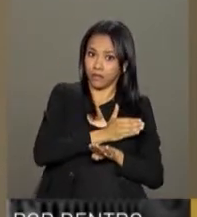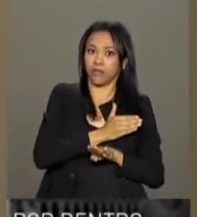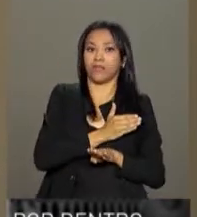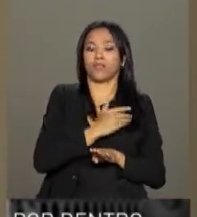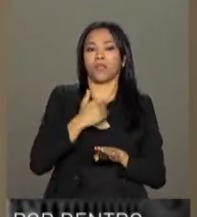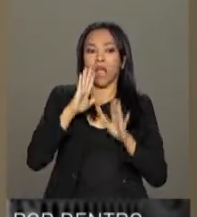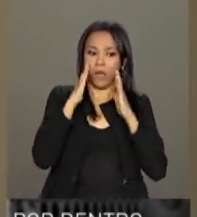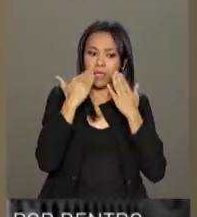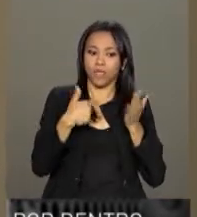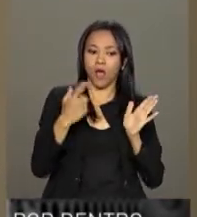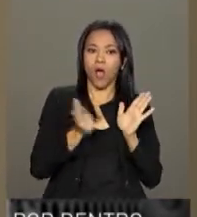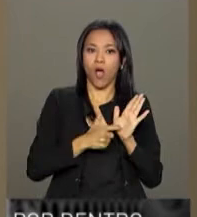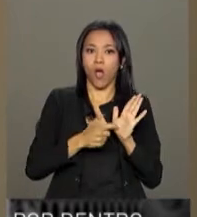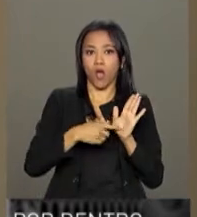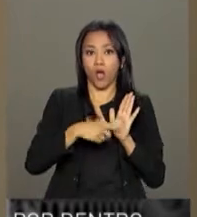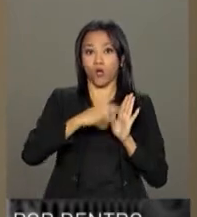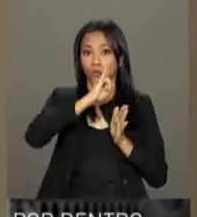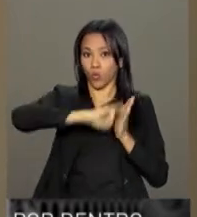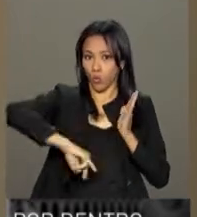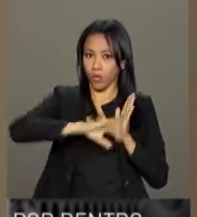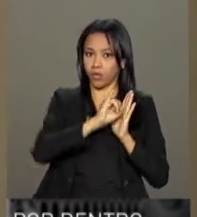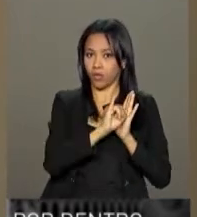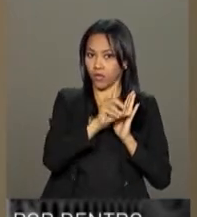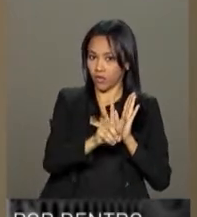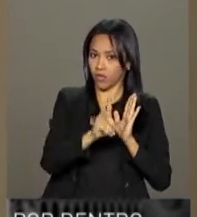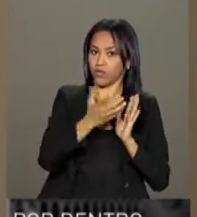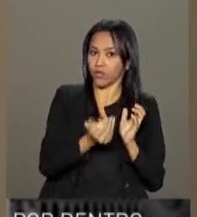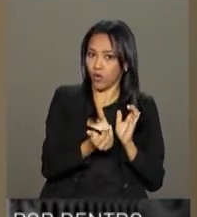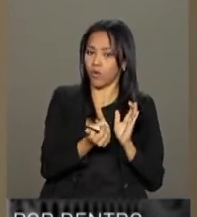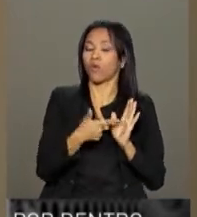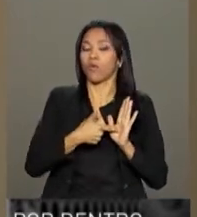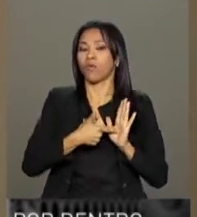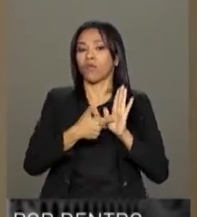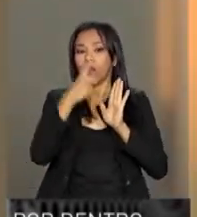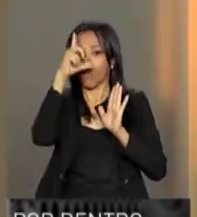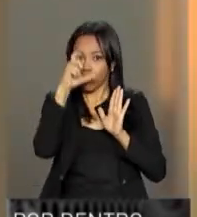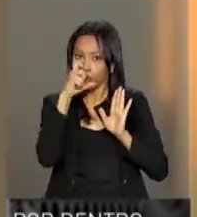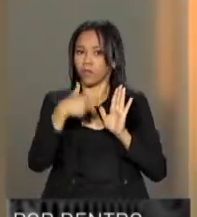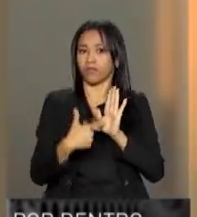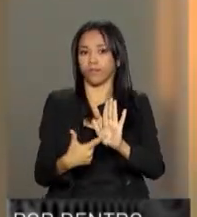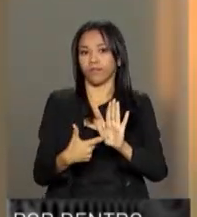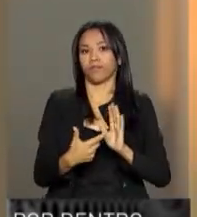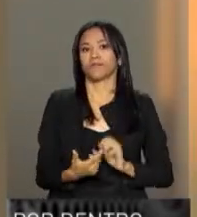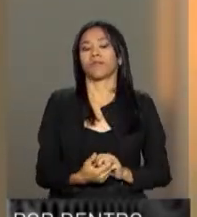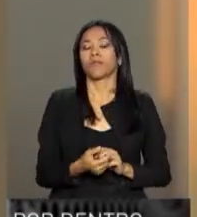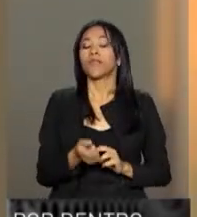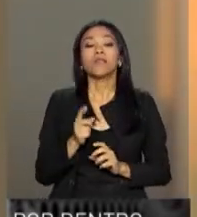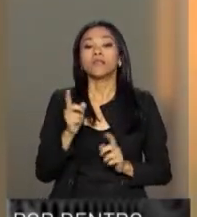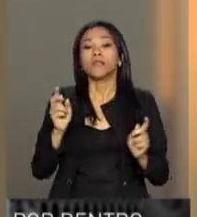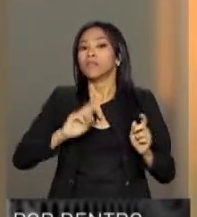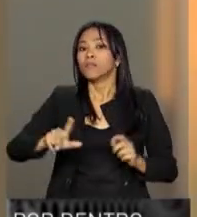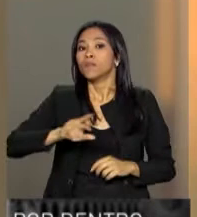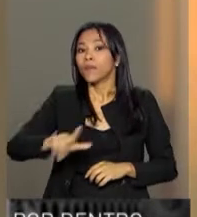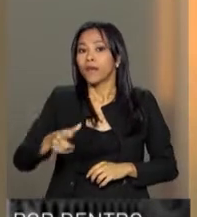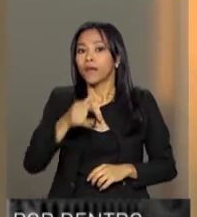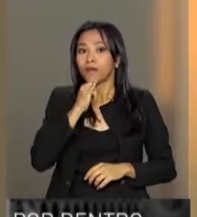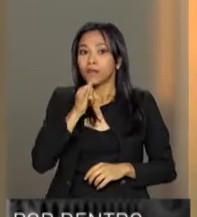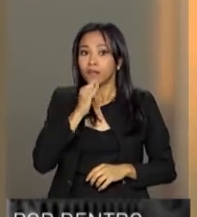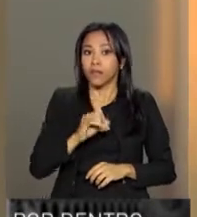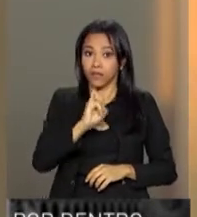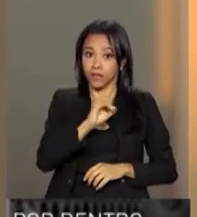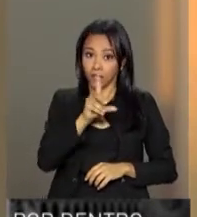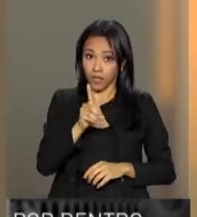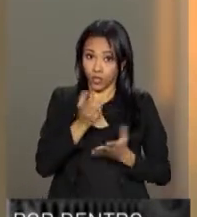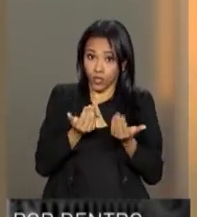apresentar a sua identidade jovem acompanhada com documento oficial com foto. Não é possível passagens com a identidade